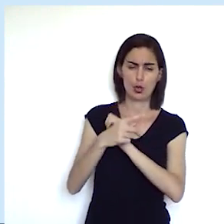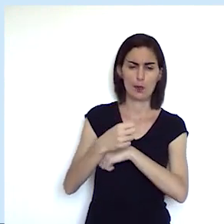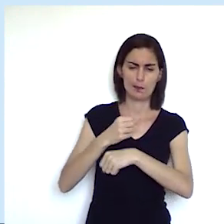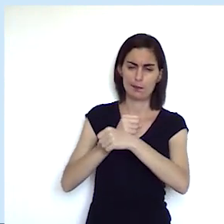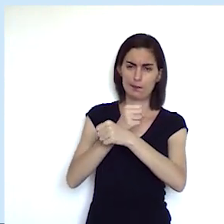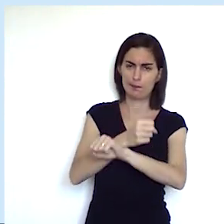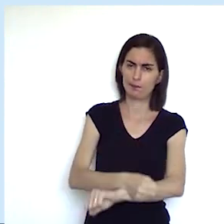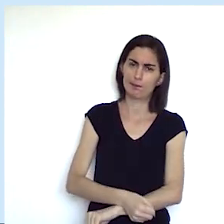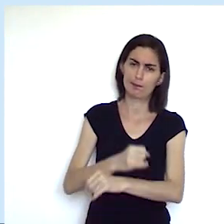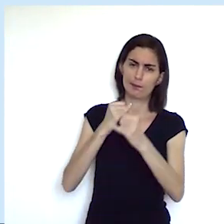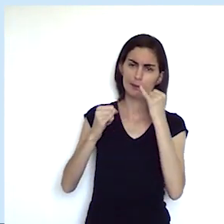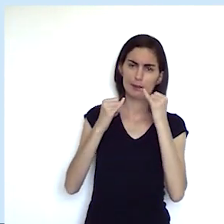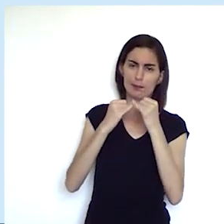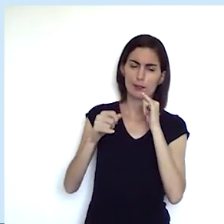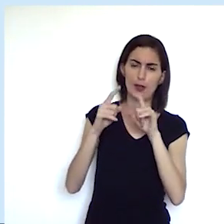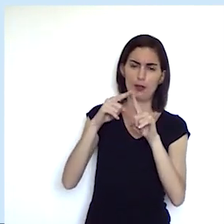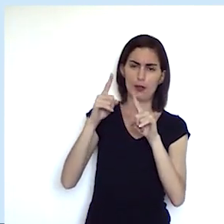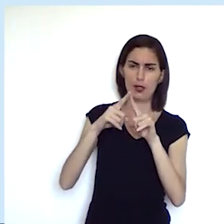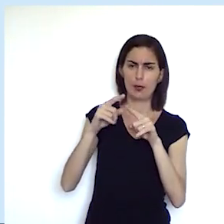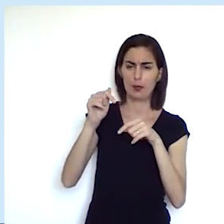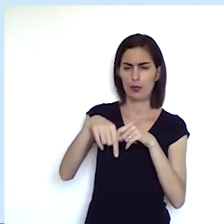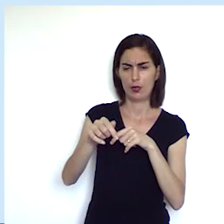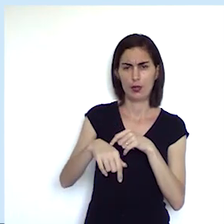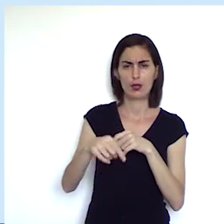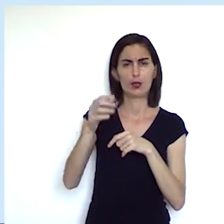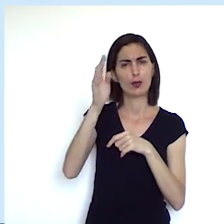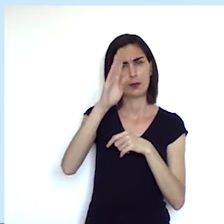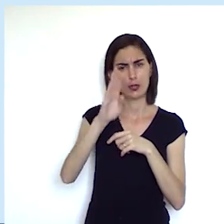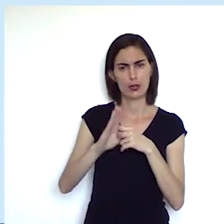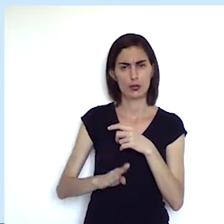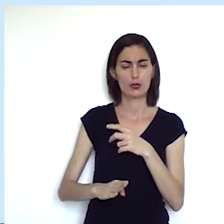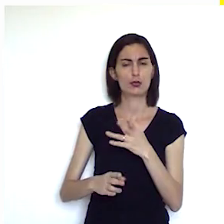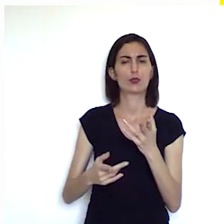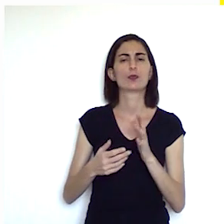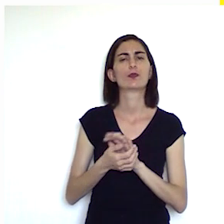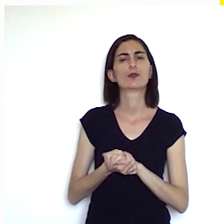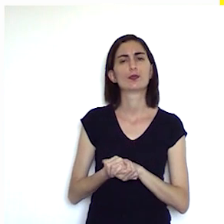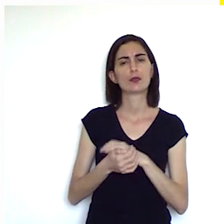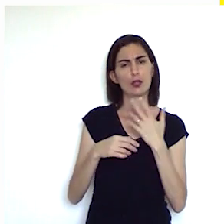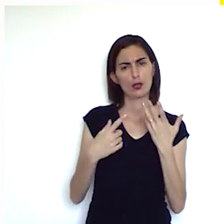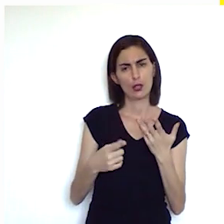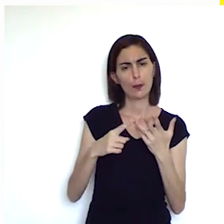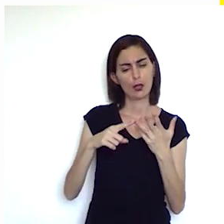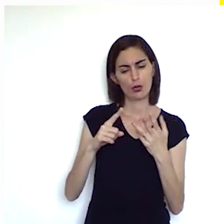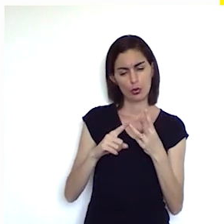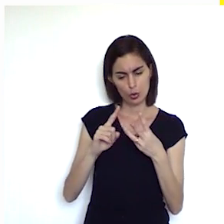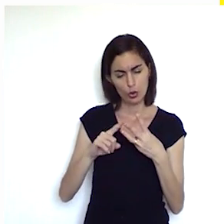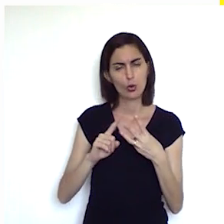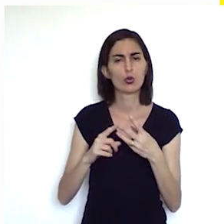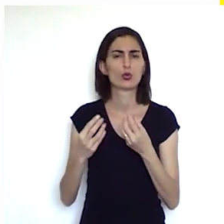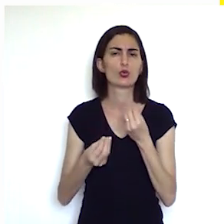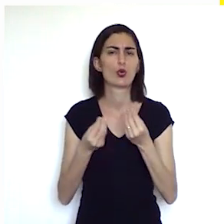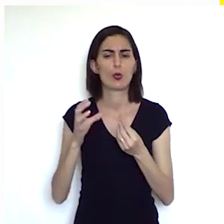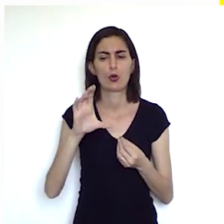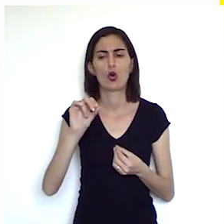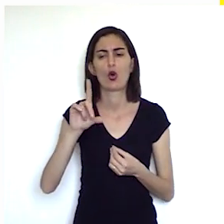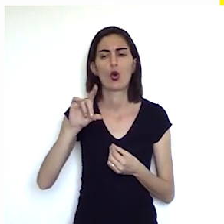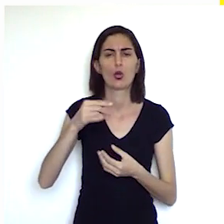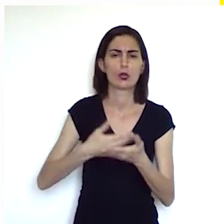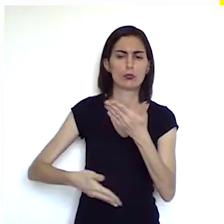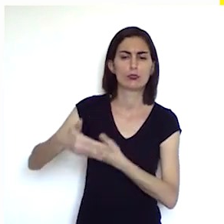semelhante ao tipo de colonização que se deu no Brasil a questão 2 como as colônias se